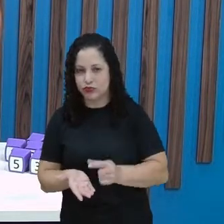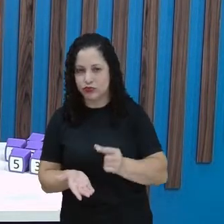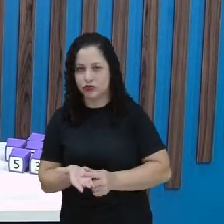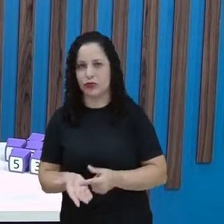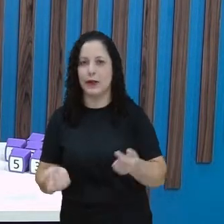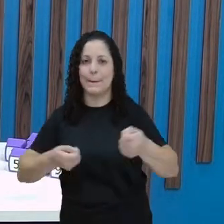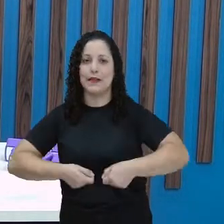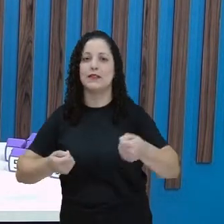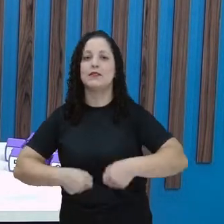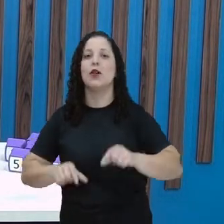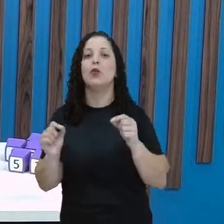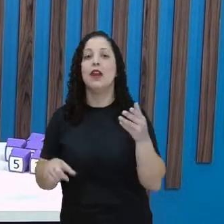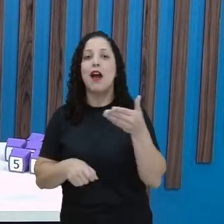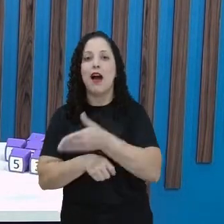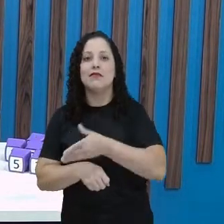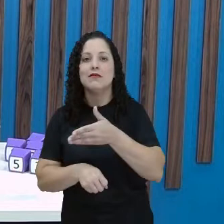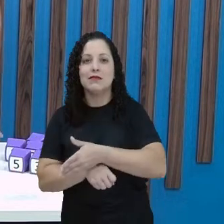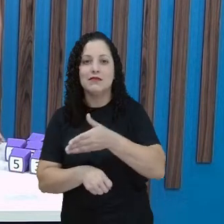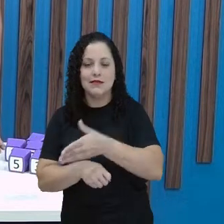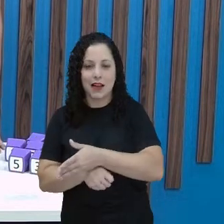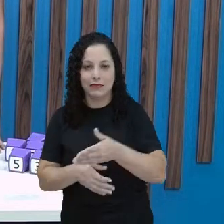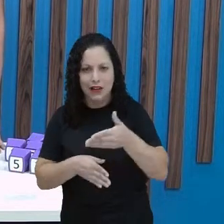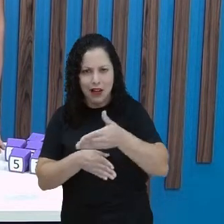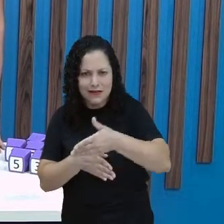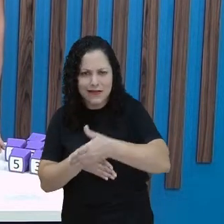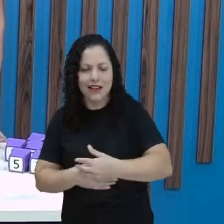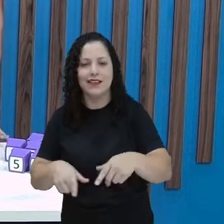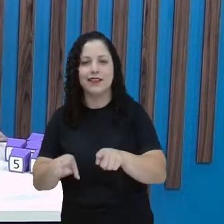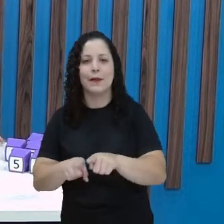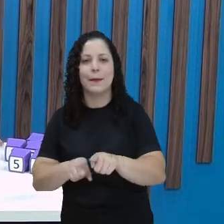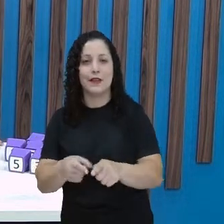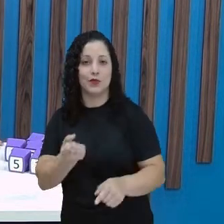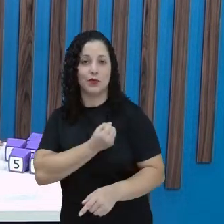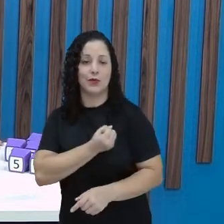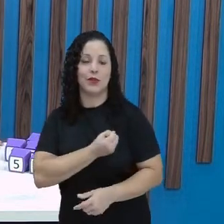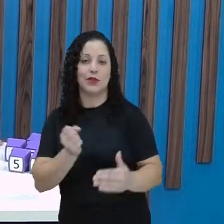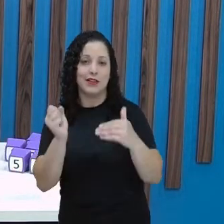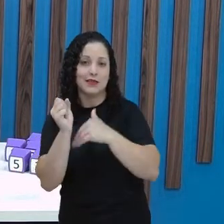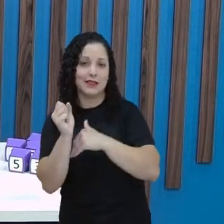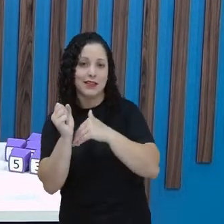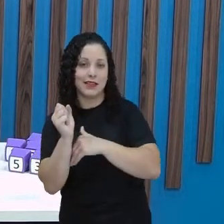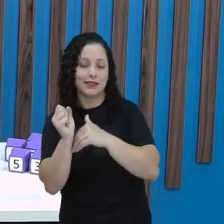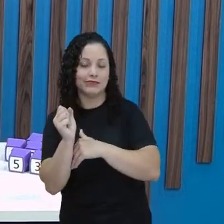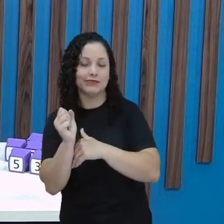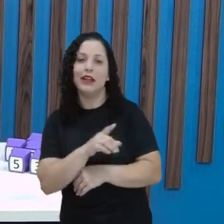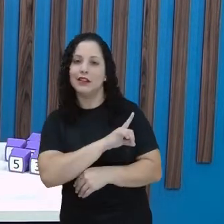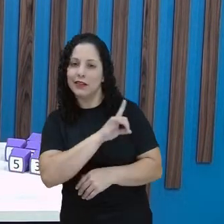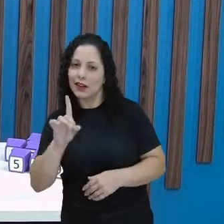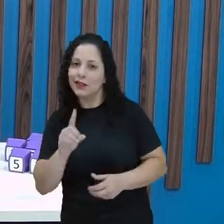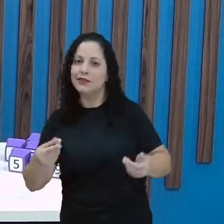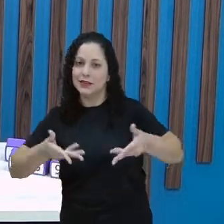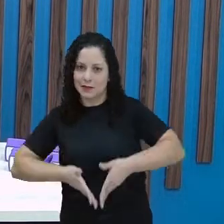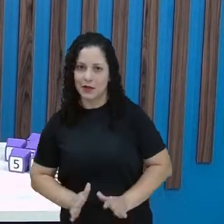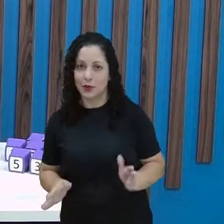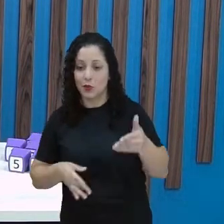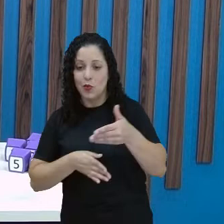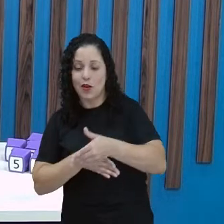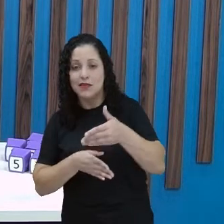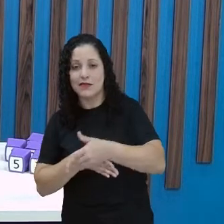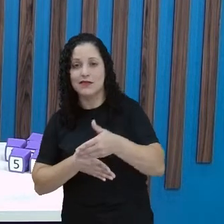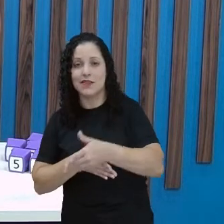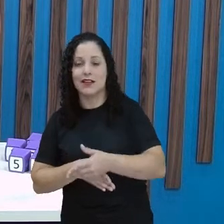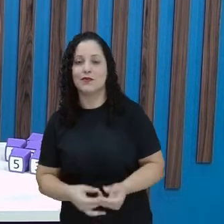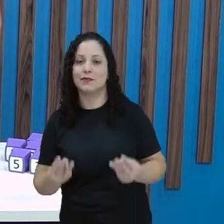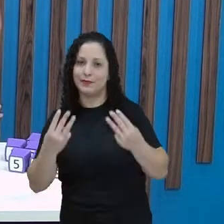login e de uma senha. Quem é aluno, o login é o número da matrícula e a senha é a data de nascimento. Para quem é professor,